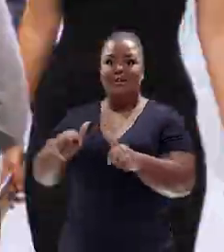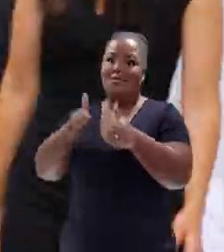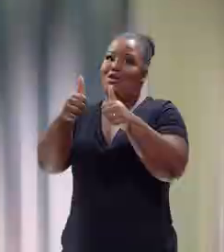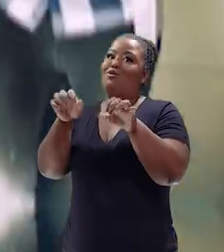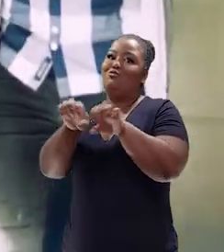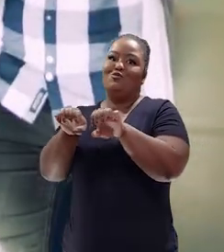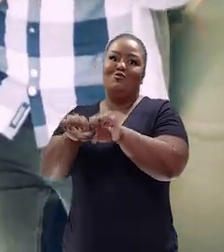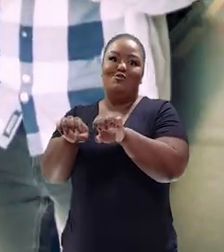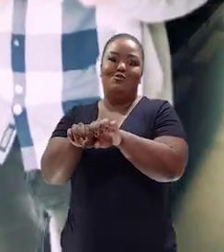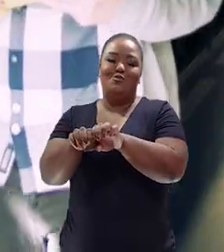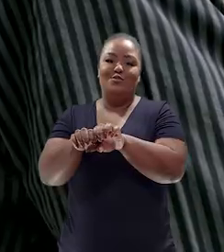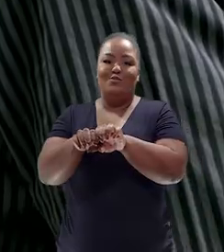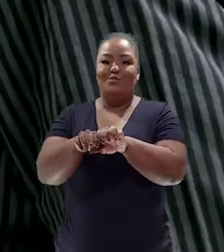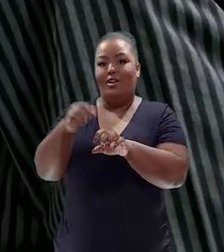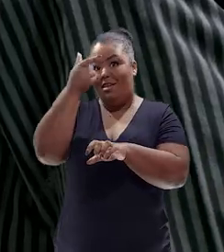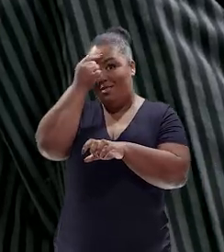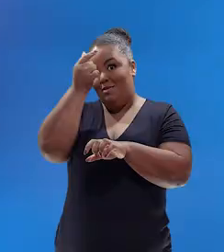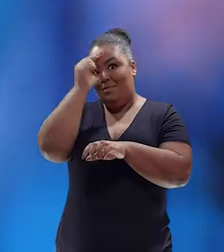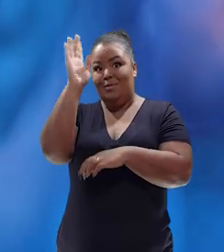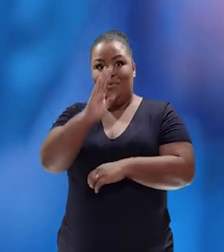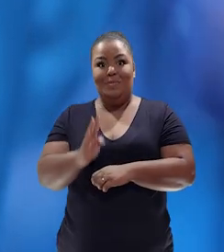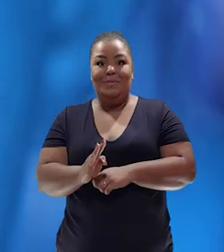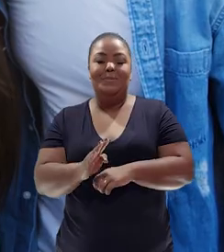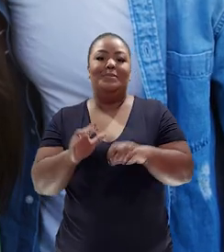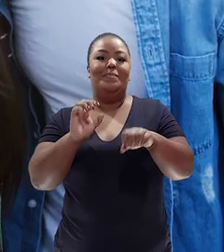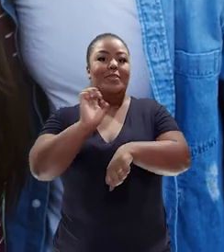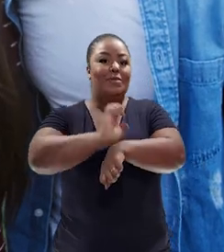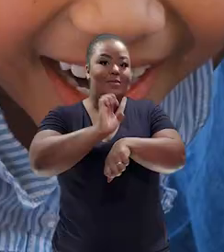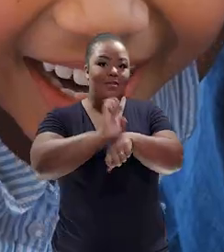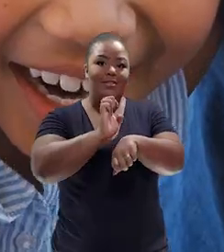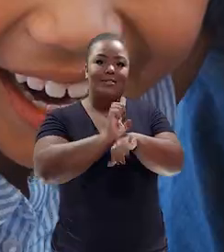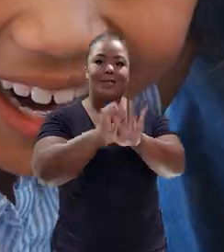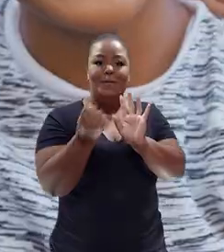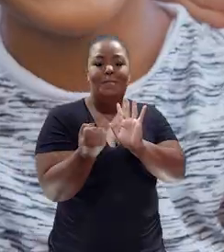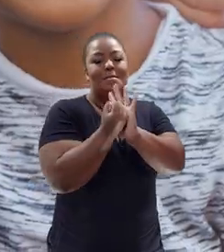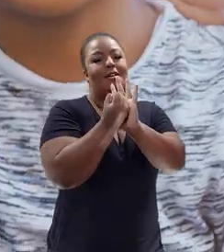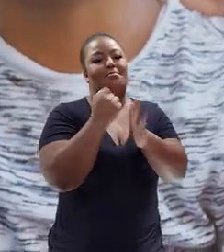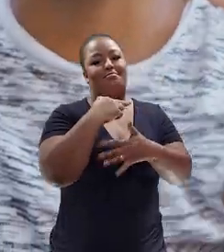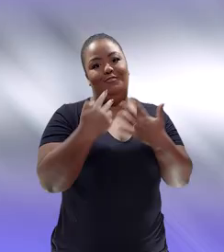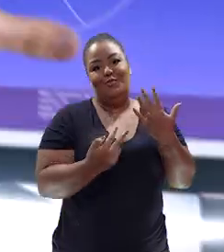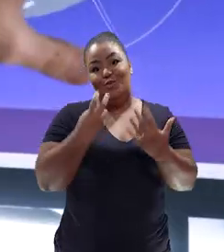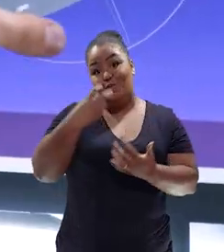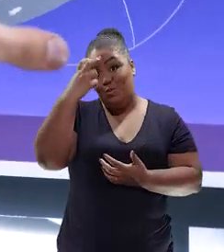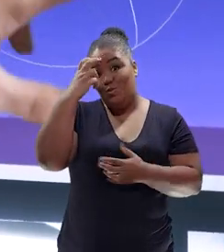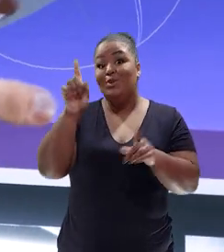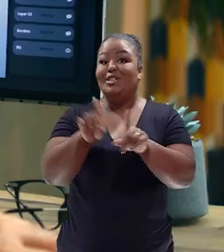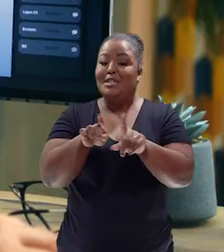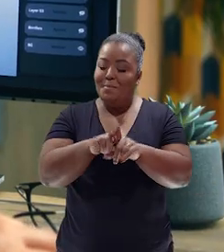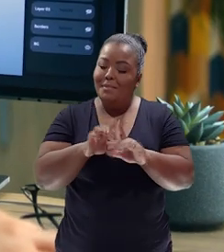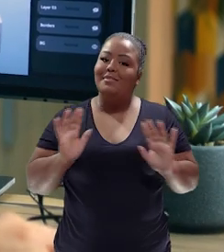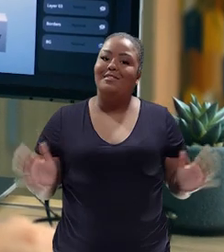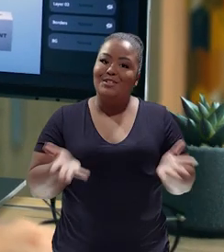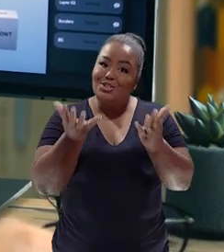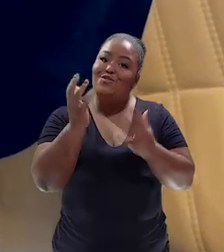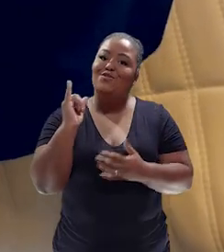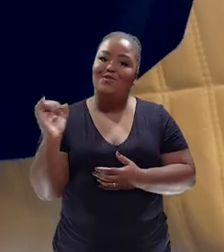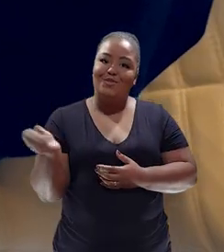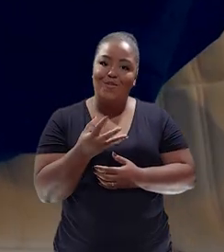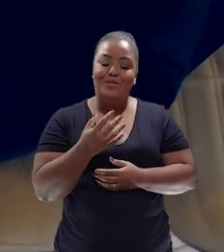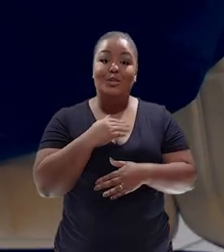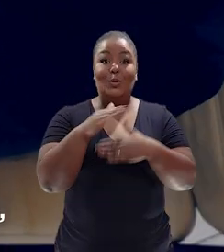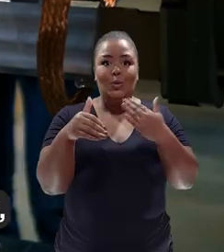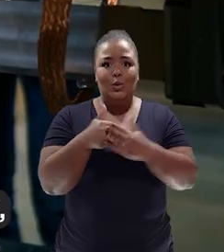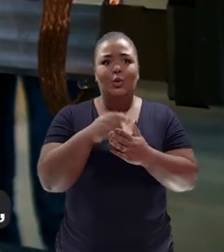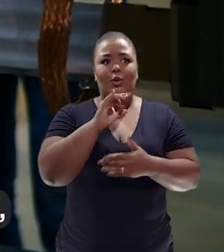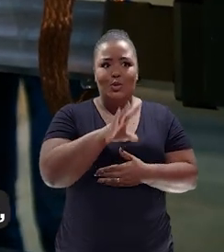infraestruturas acadêmicas do Brasil, em um estado marcado por múltiplas culturas, que também incentiva a inovação. E